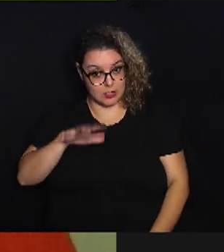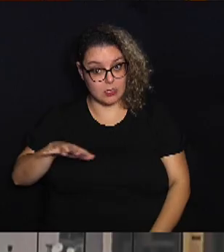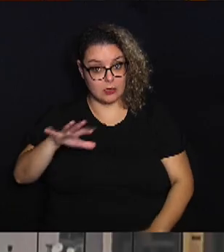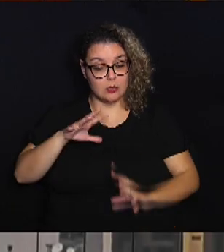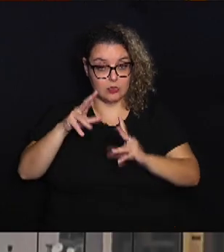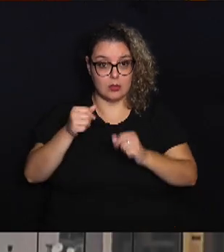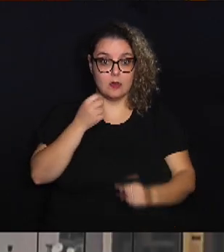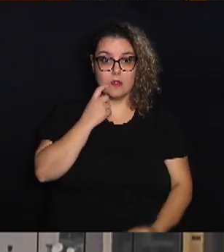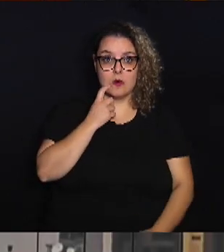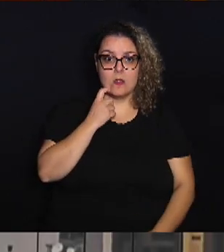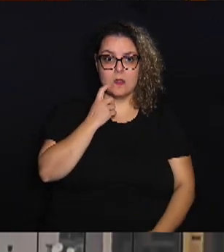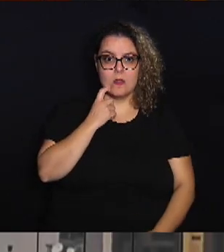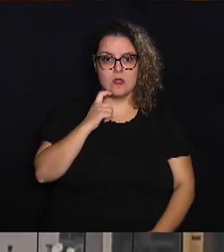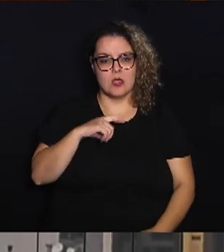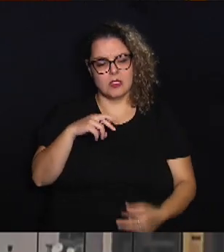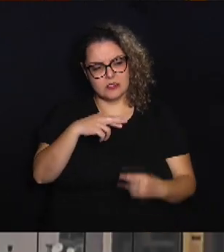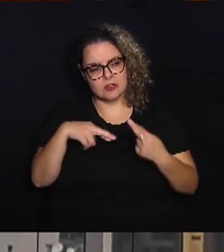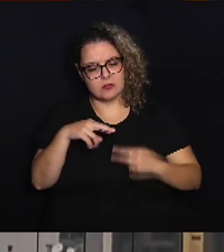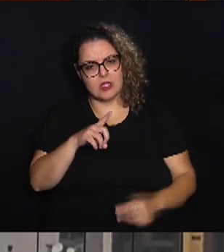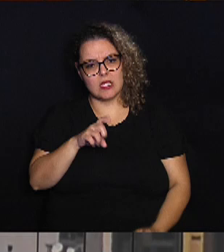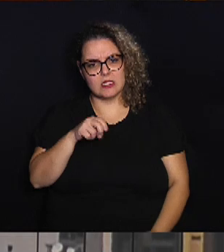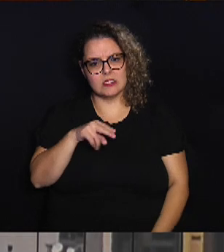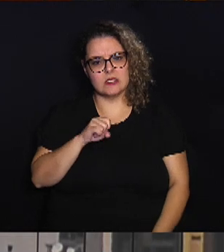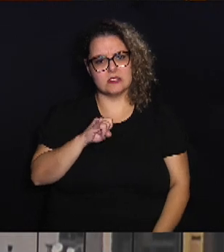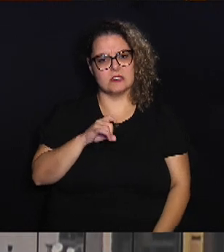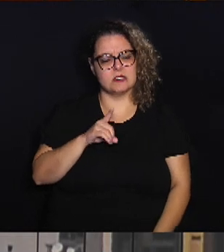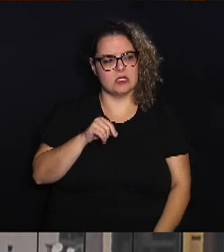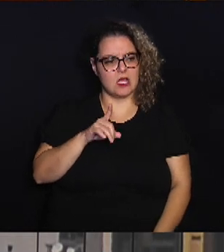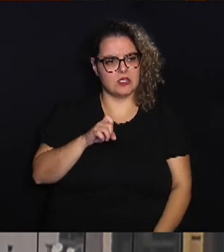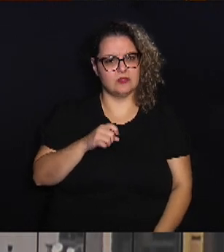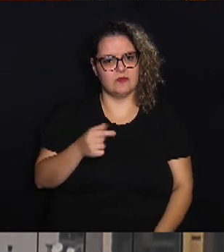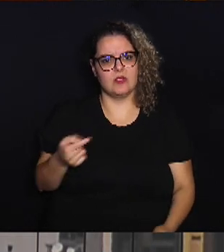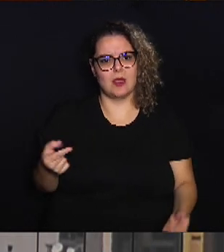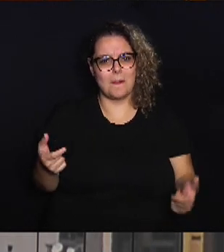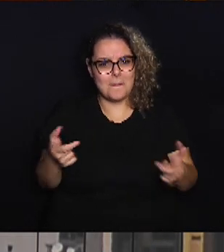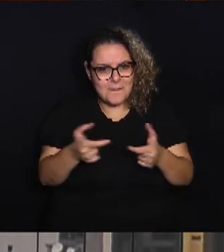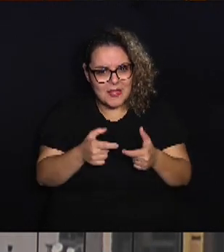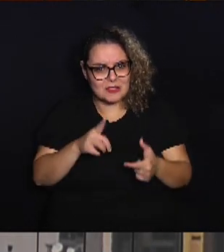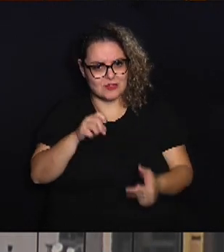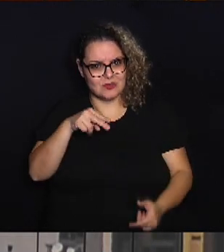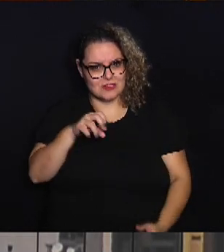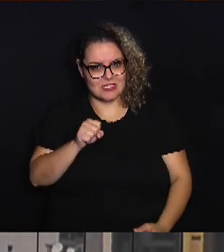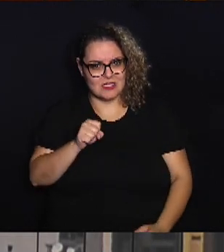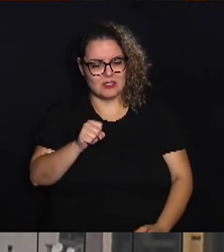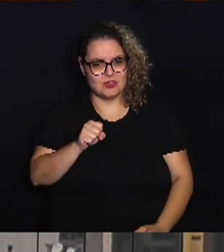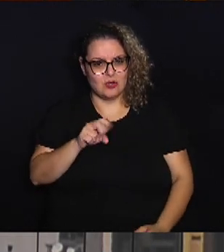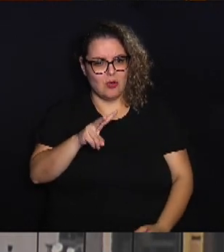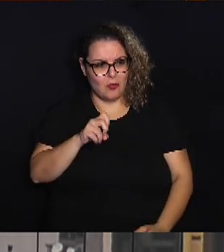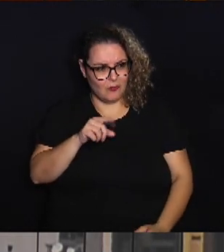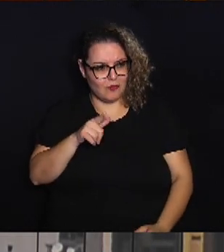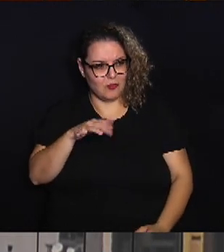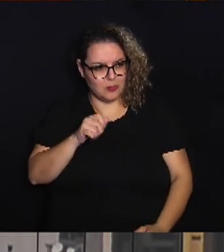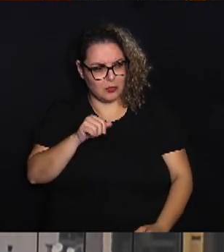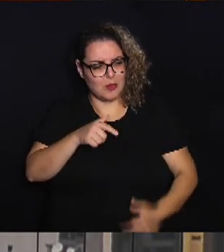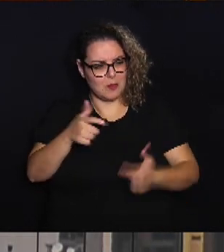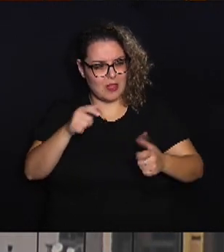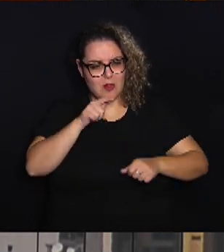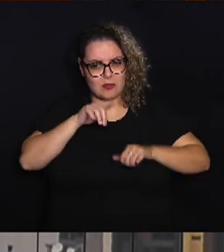E até tem a ver com a densidade também, que fica menos denso, ou seja, o volume fica maior dos oceanos?